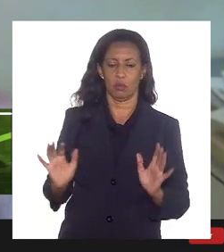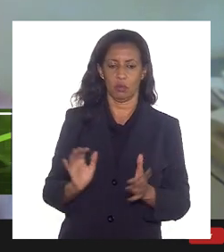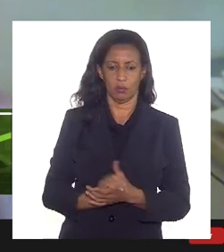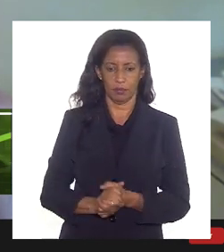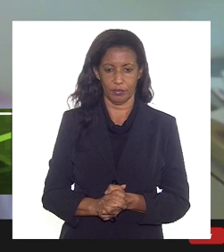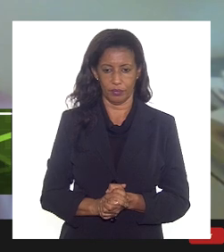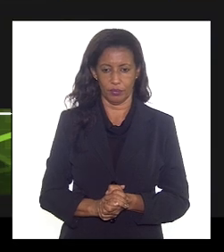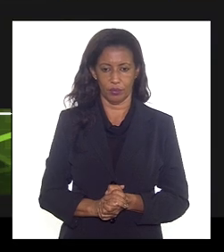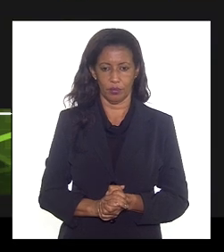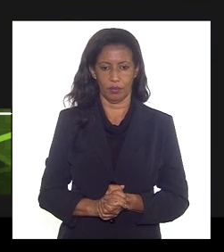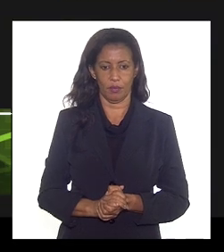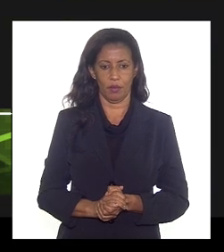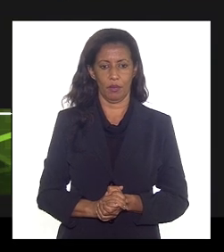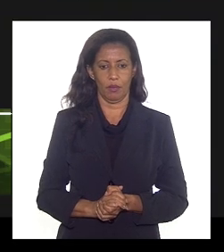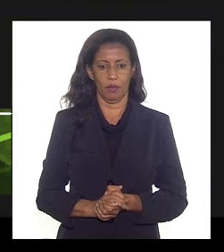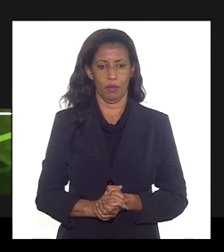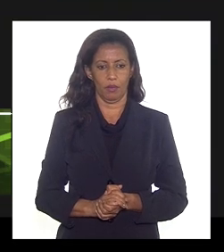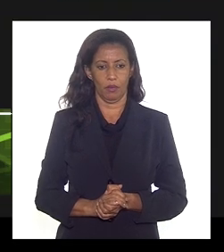Gardeira.